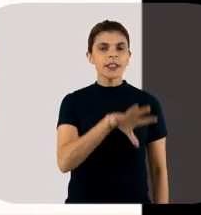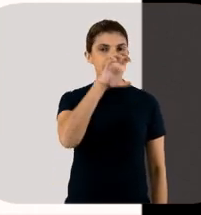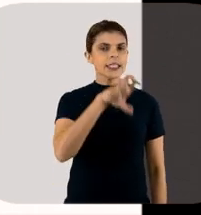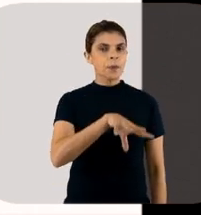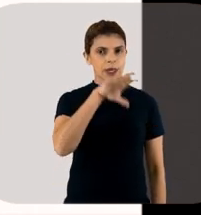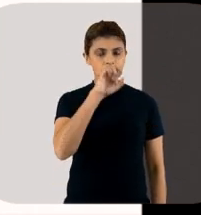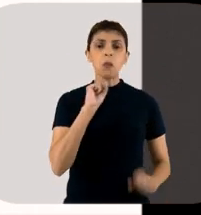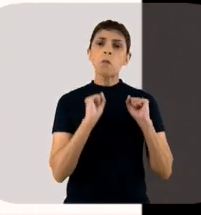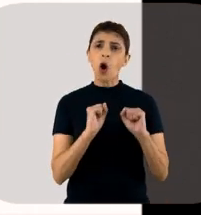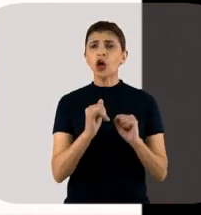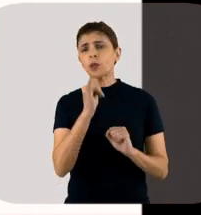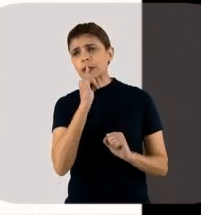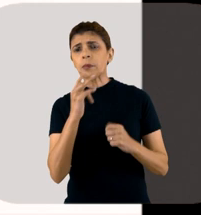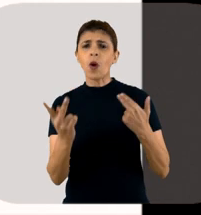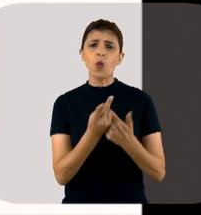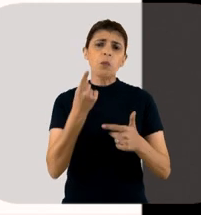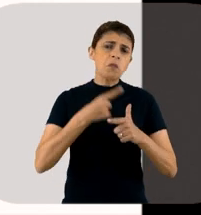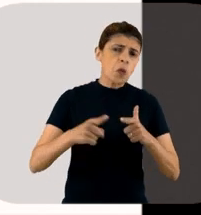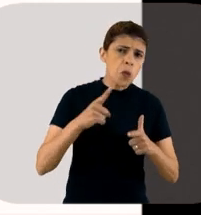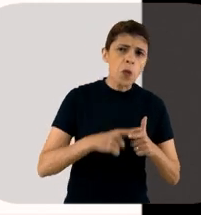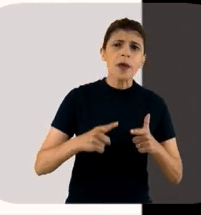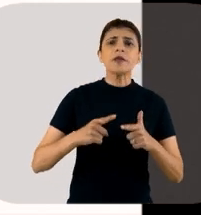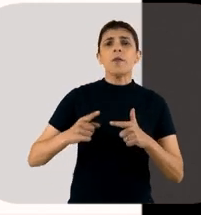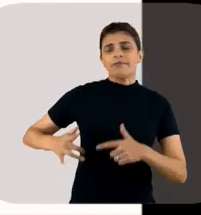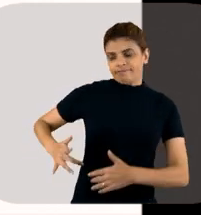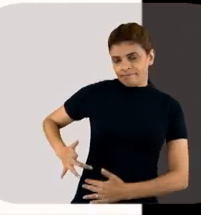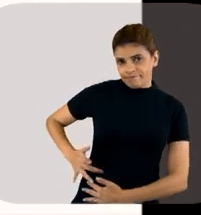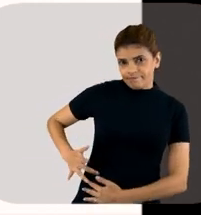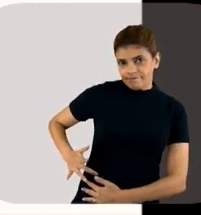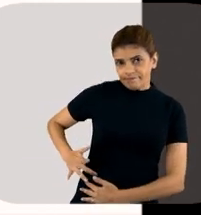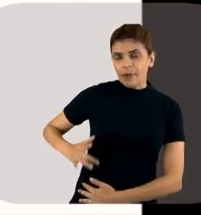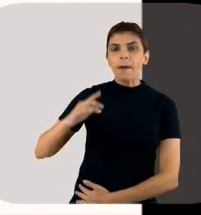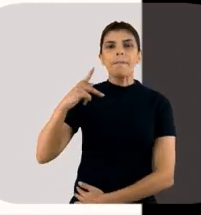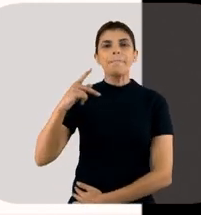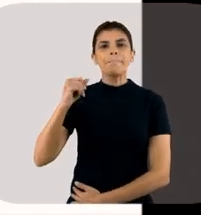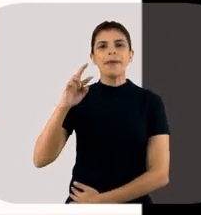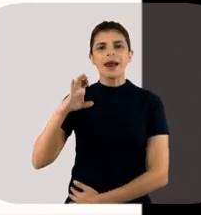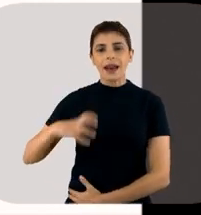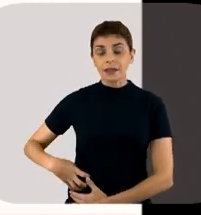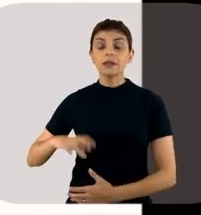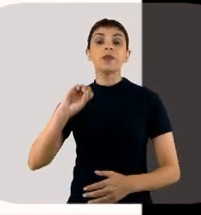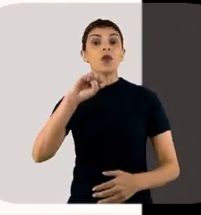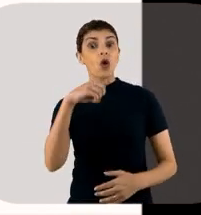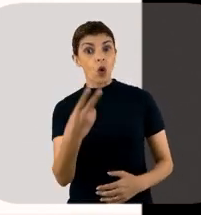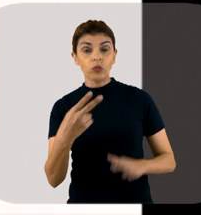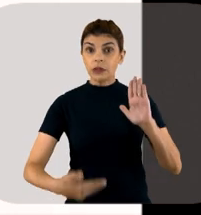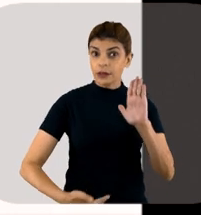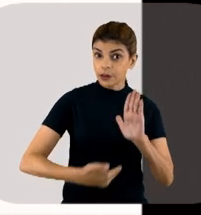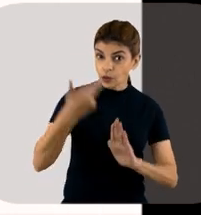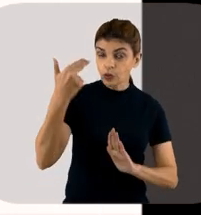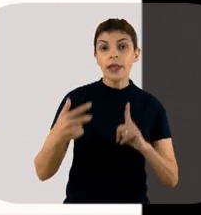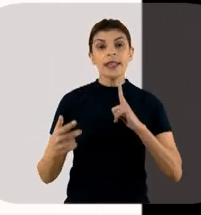sistêmica, que poderia ser ocasionada, por exemplo, por traumas, pancreatistes, cirurgias.